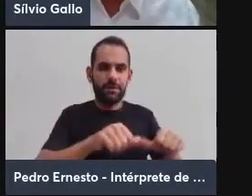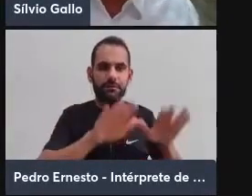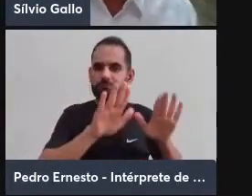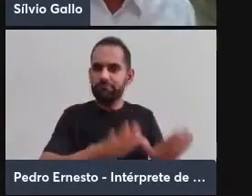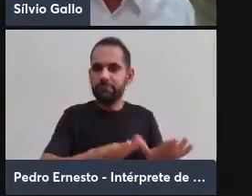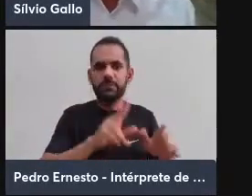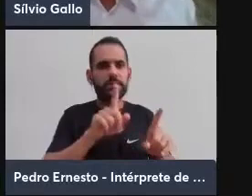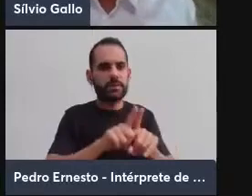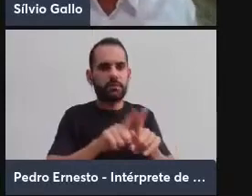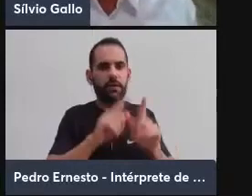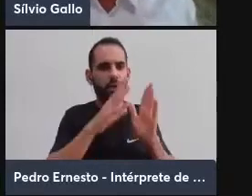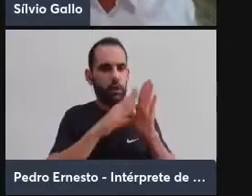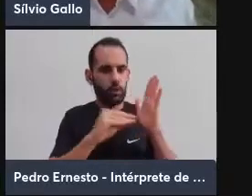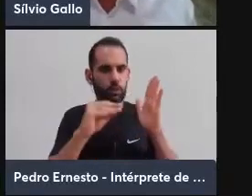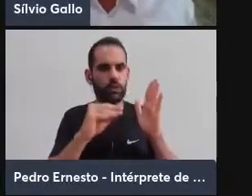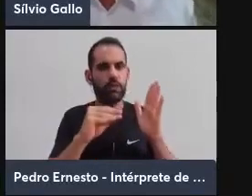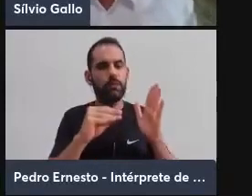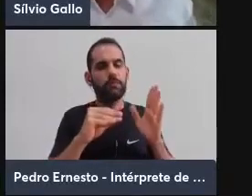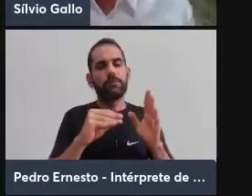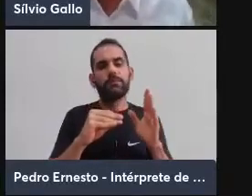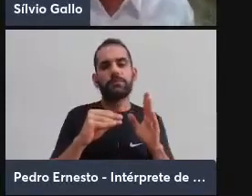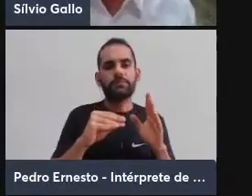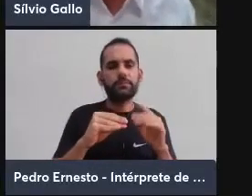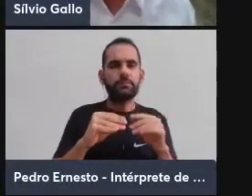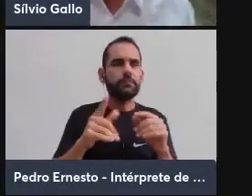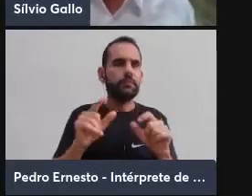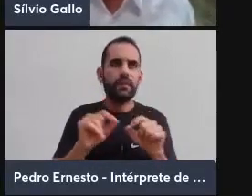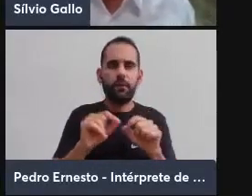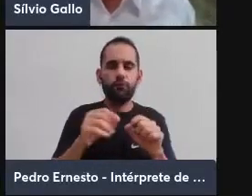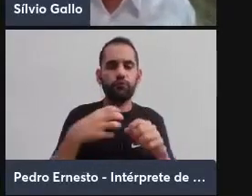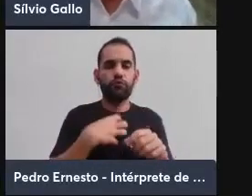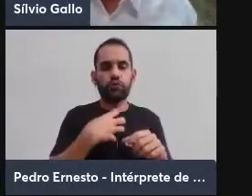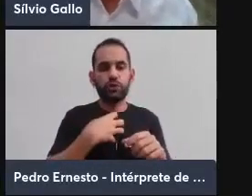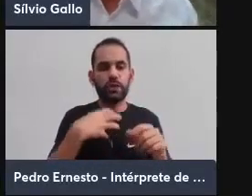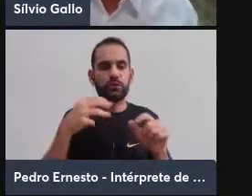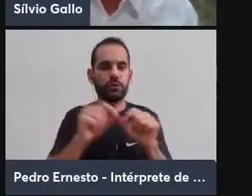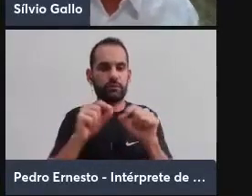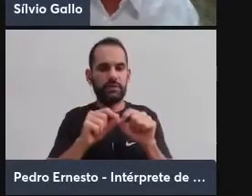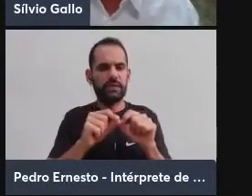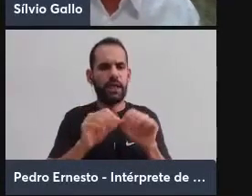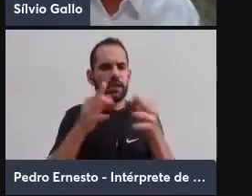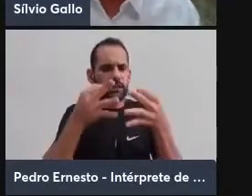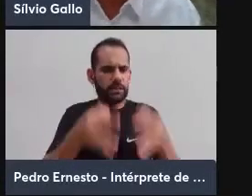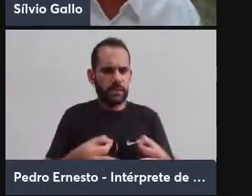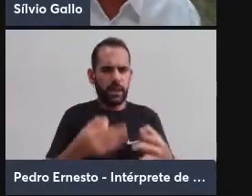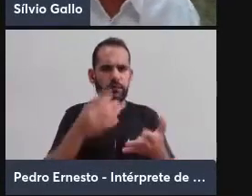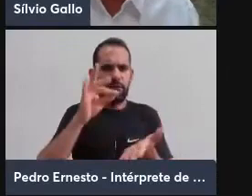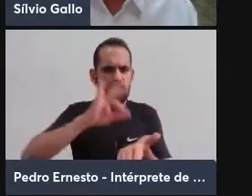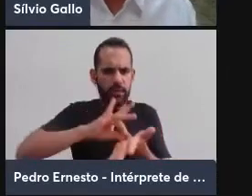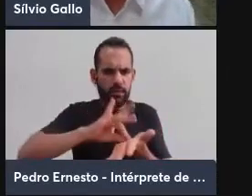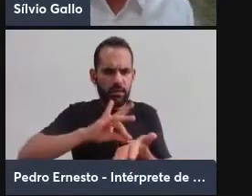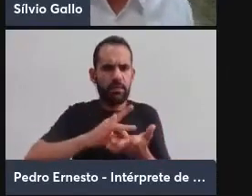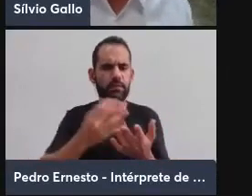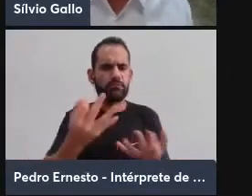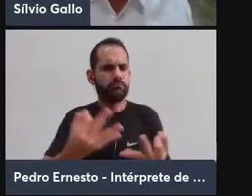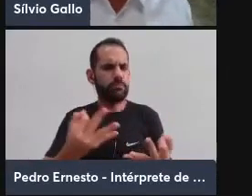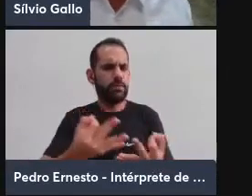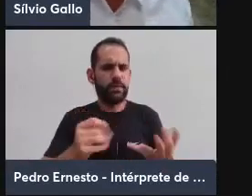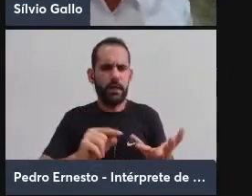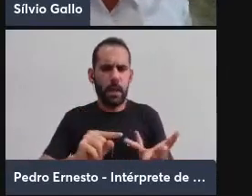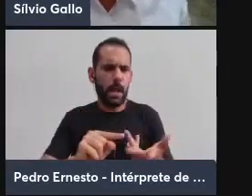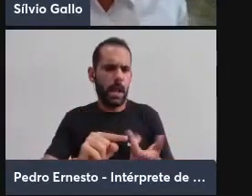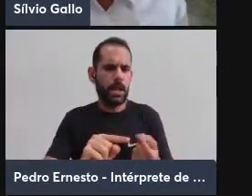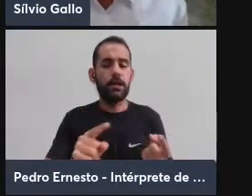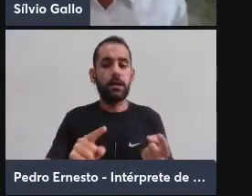modelo. Uma forma de fazer que se impõe como a forma correta, verdadeira, perfeita, etc., de se fazer